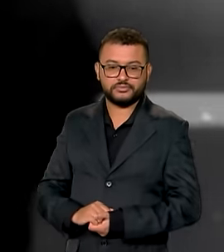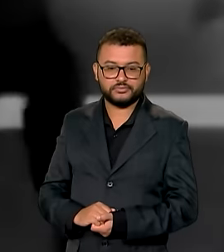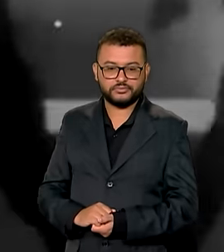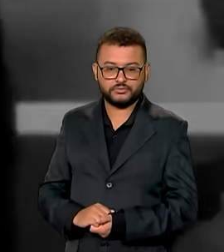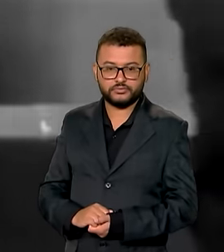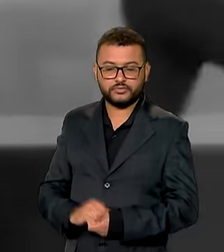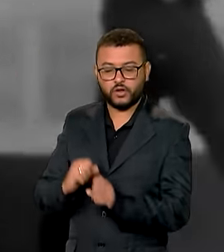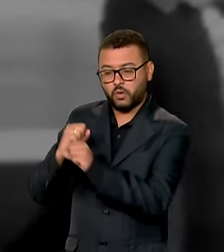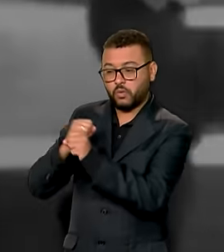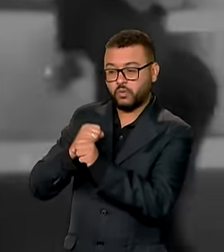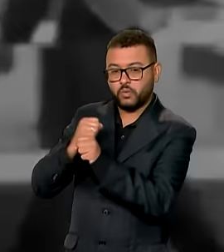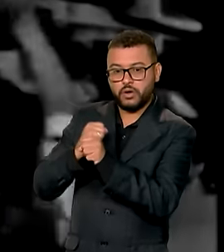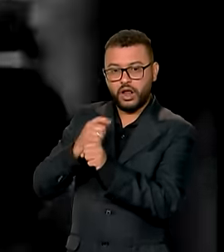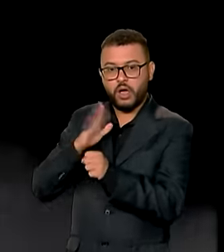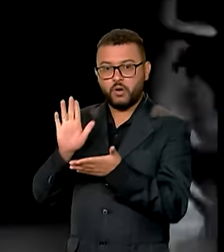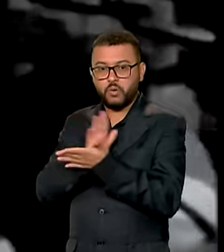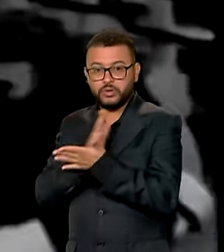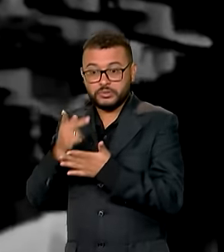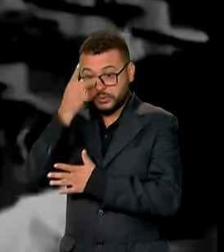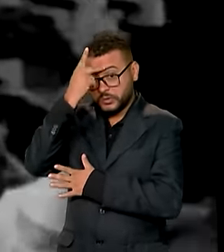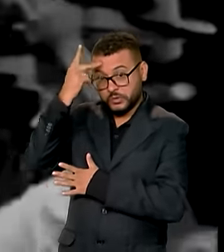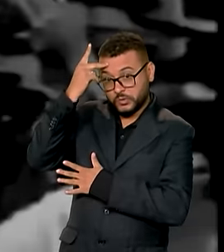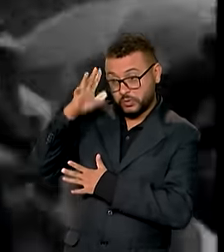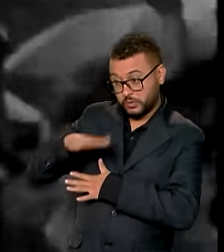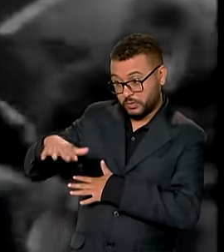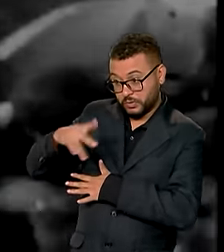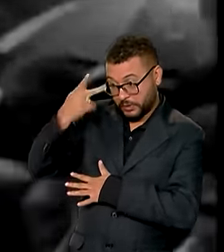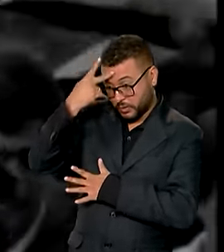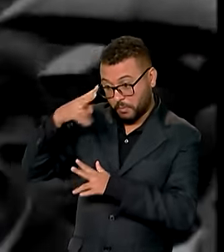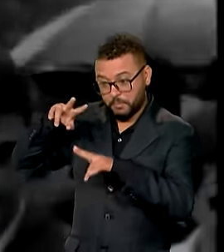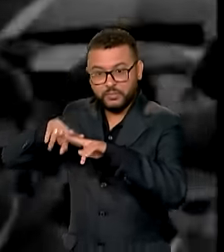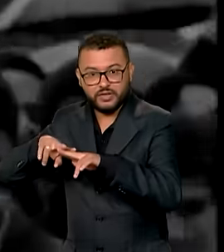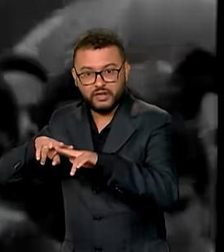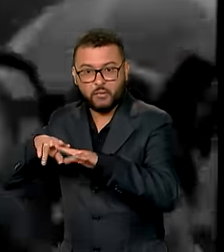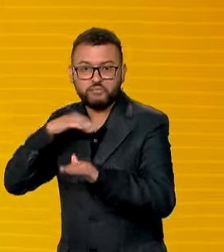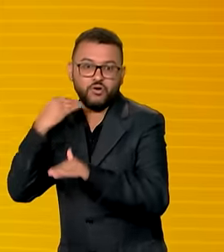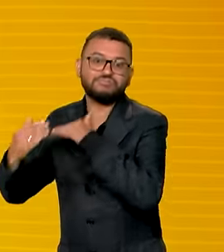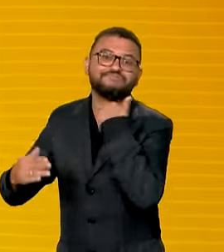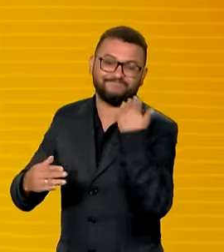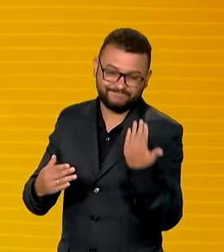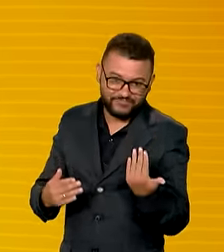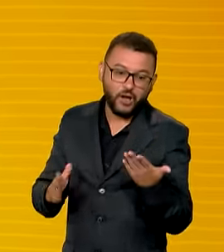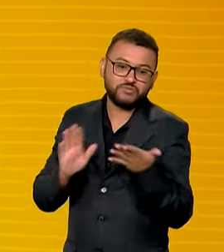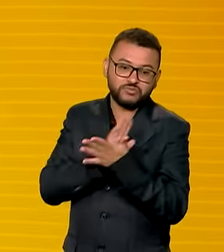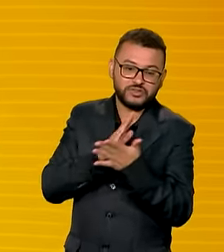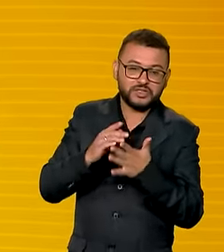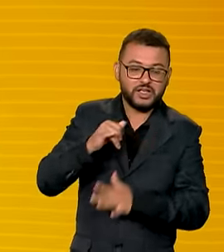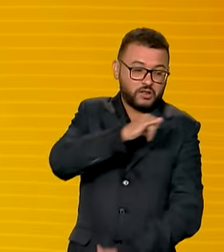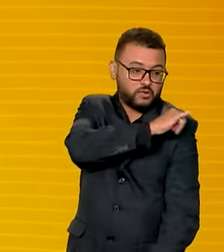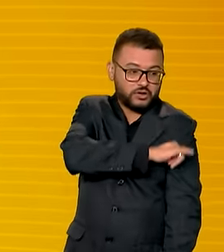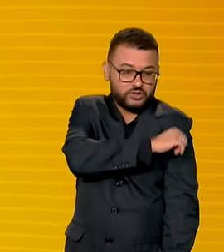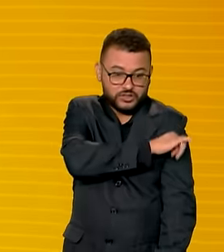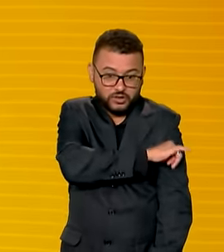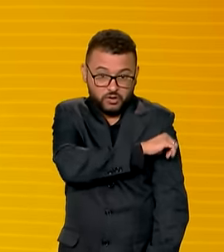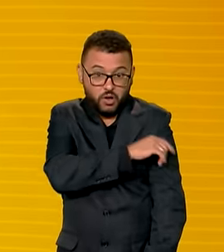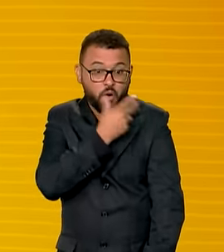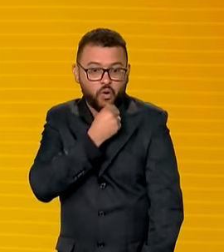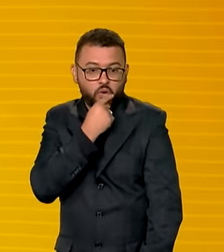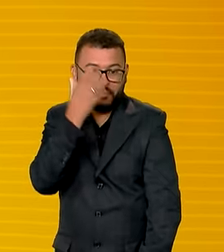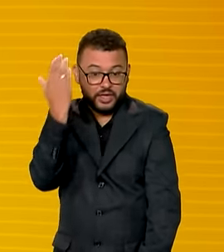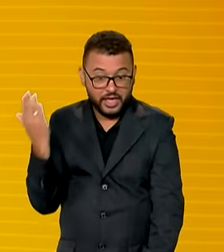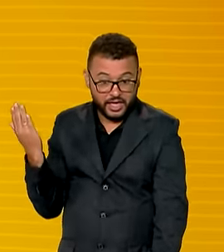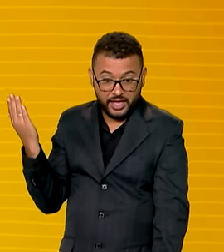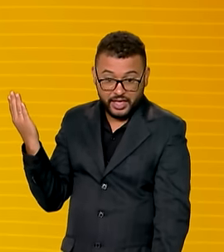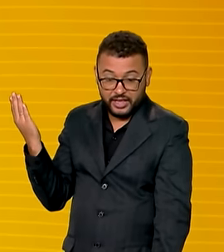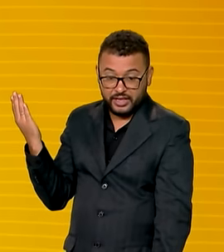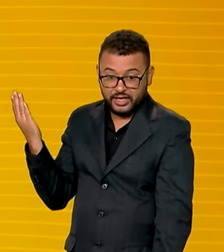Nos anos de repressão, nem todos os presos políticos sobreviveram. No Rio de Janeiro, Mário Alves, um dos